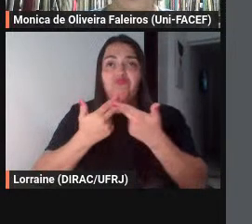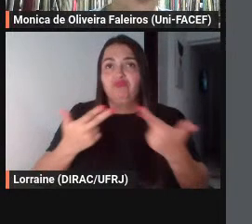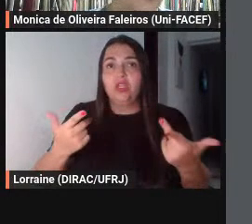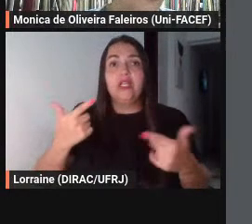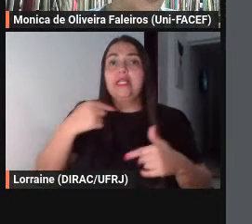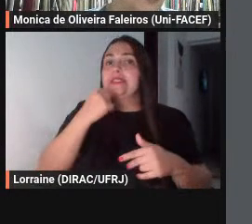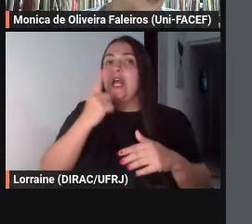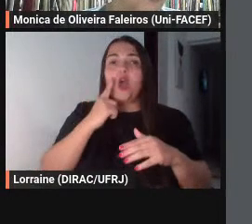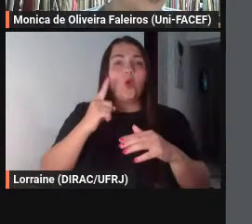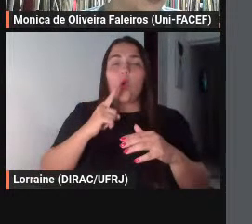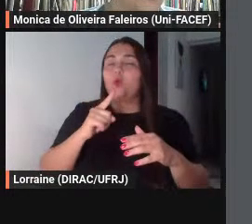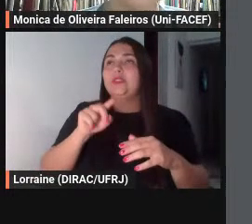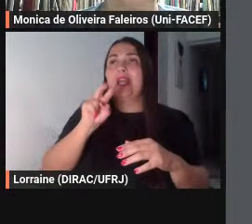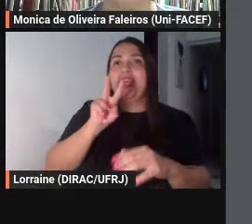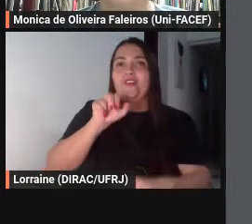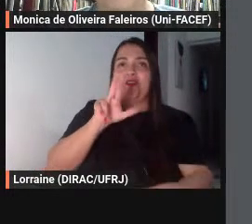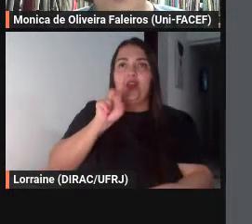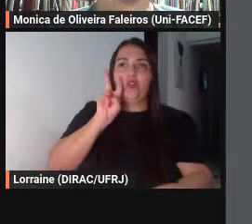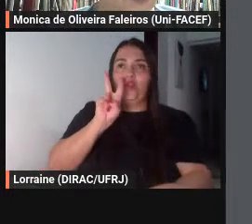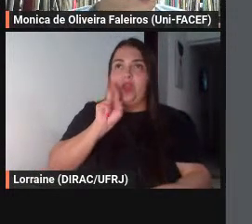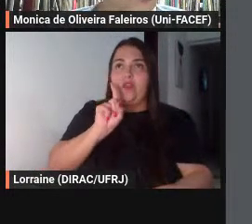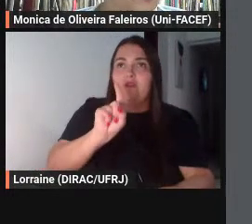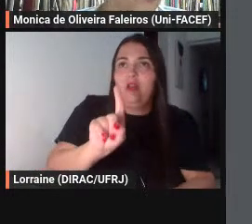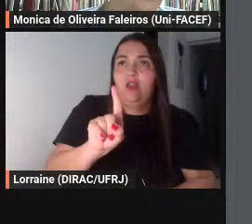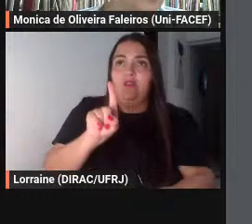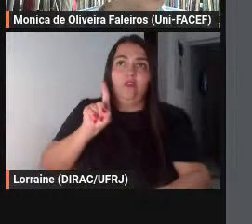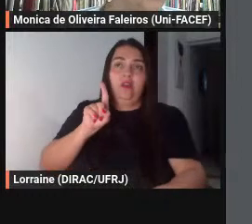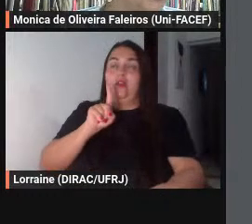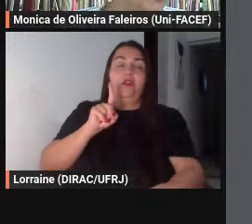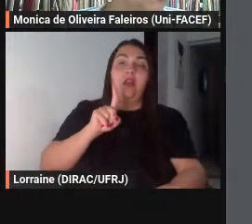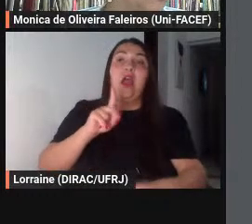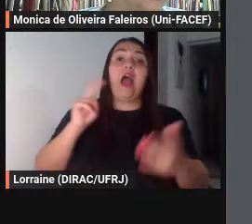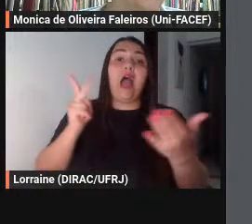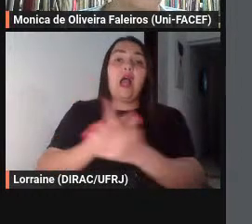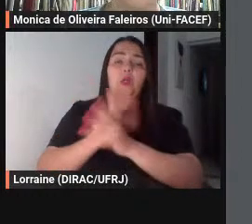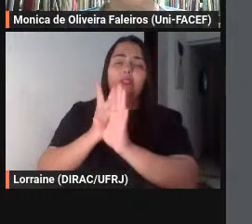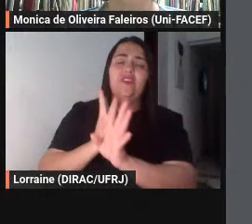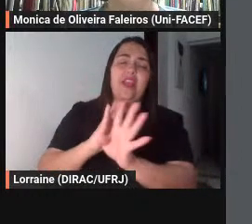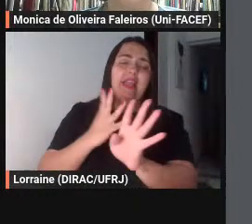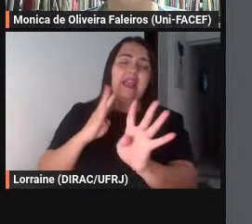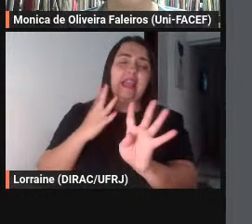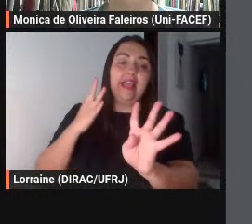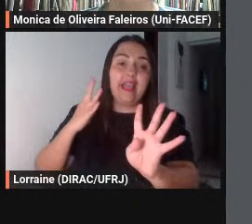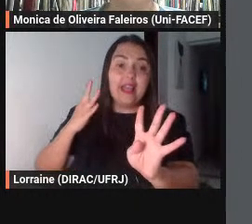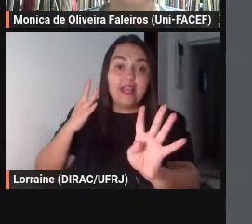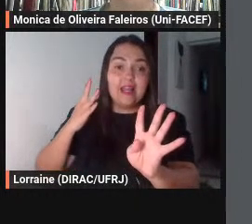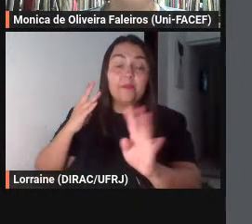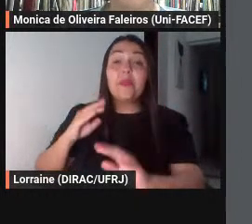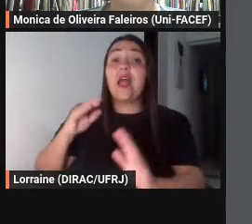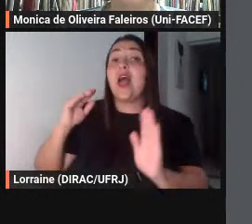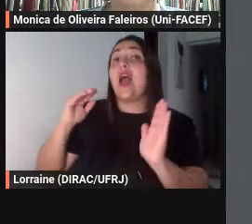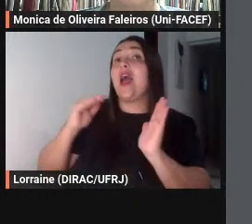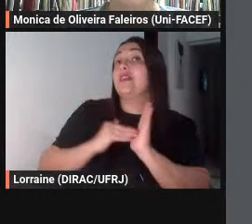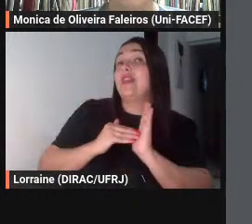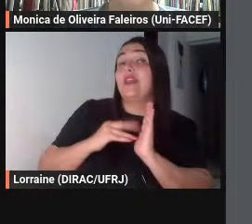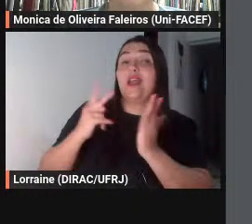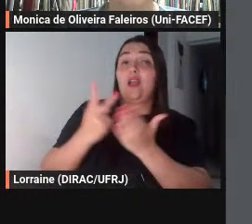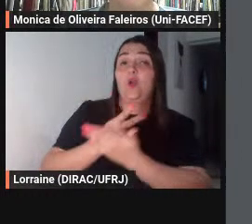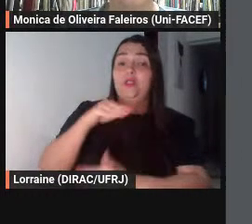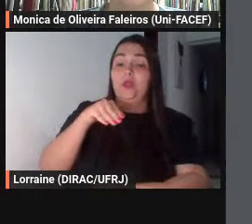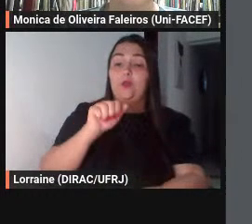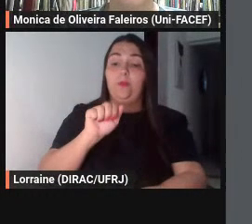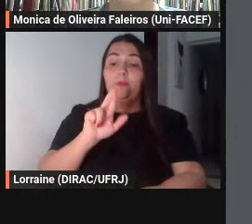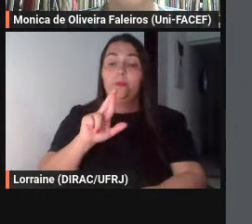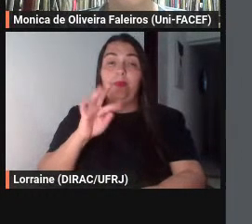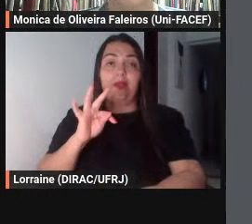voltar atrás e assim uma fila se formou nos campos elíseos até que Marte por exemplo